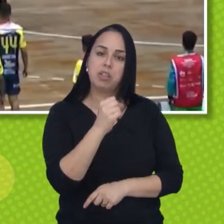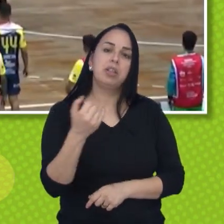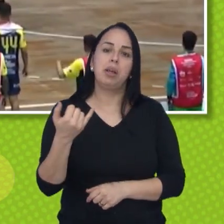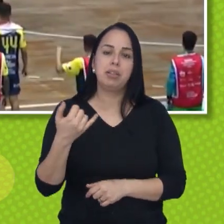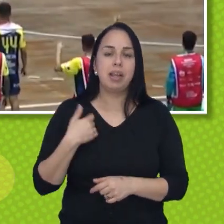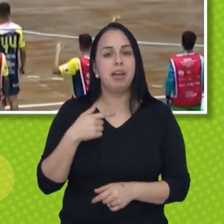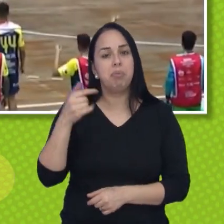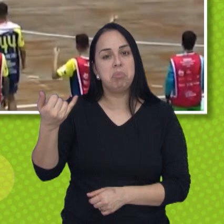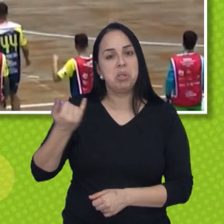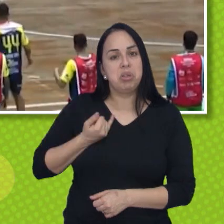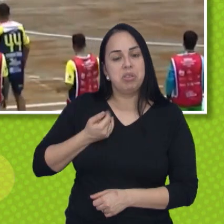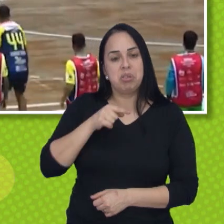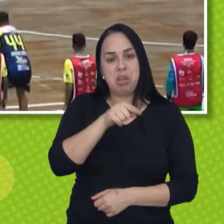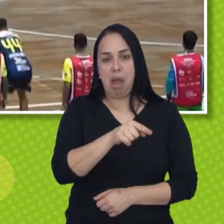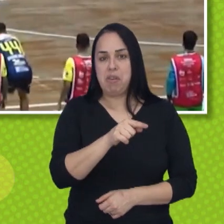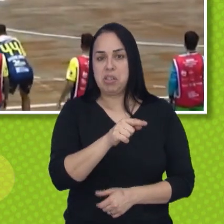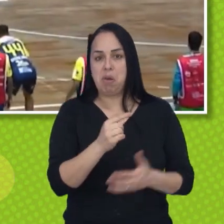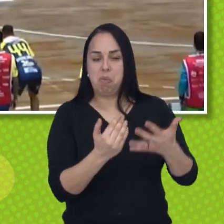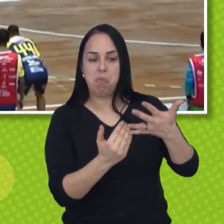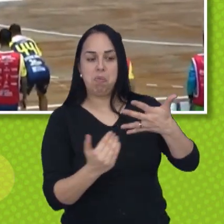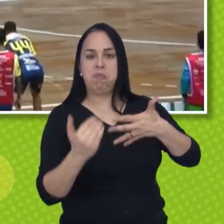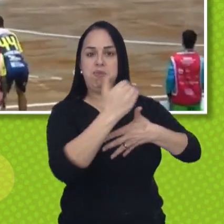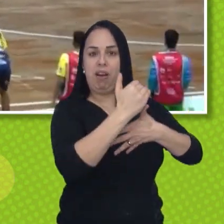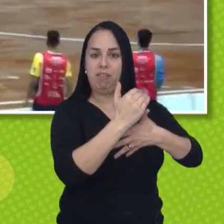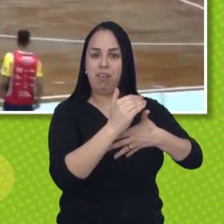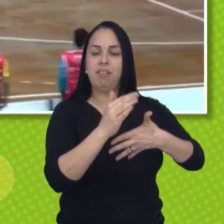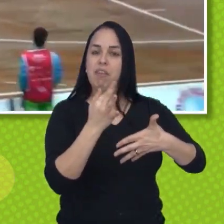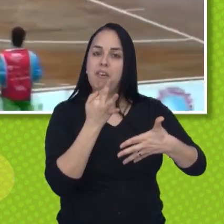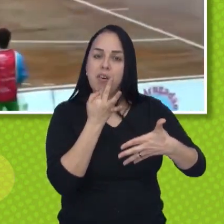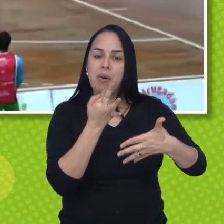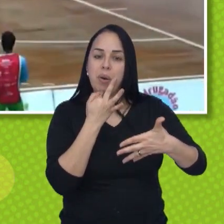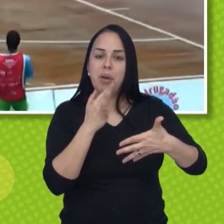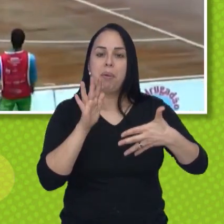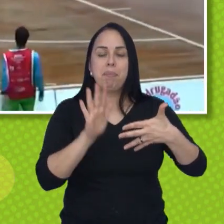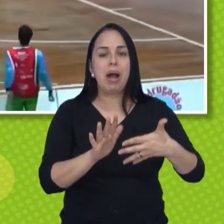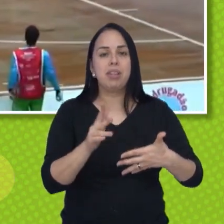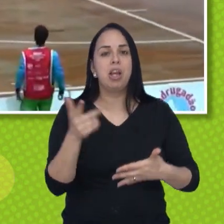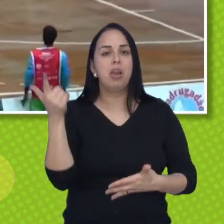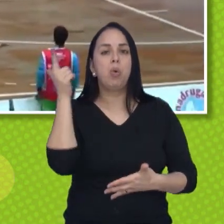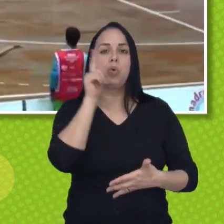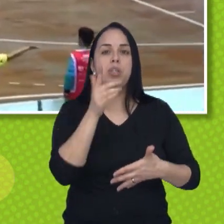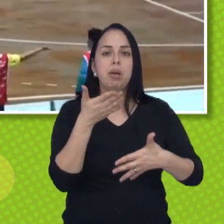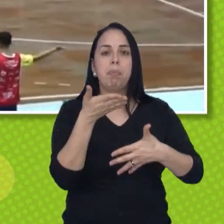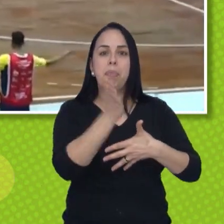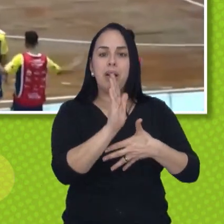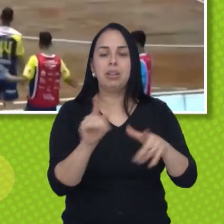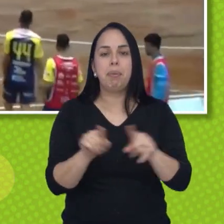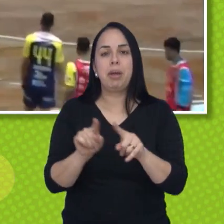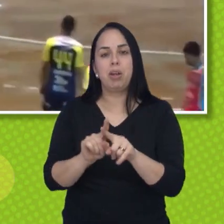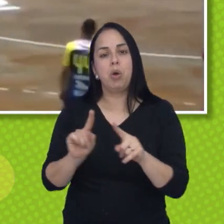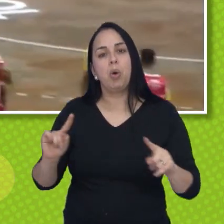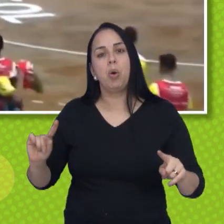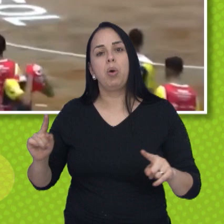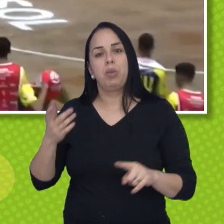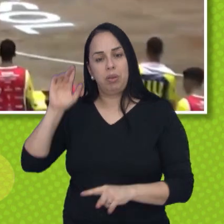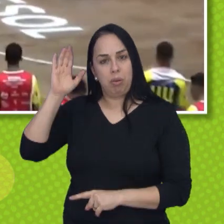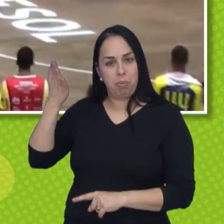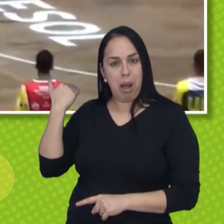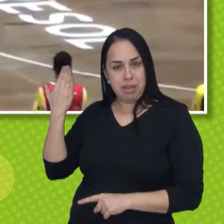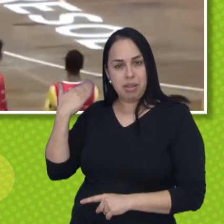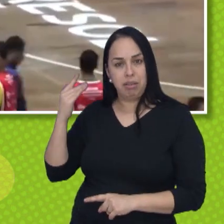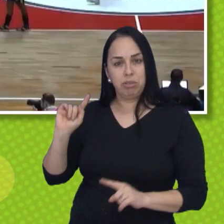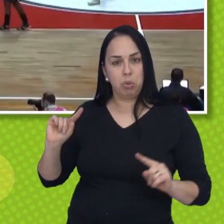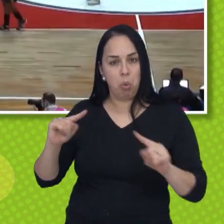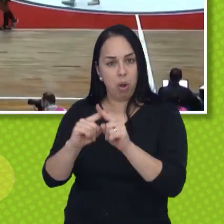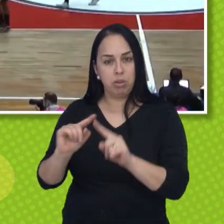favorito, né? Mas, importante vitória, essa rapaziada do São José, que já conseguiu atar São Paulo contra o Corinthians, vencendo numa partida difícil,